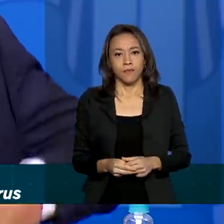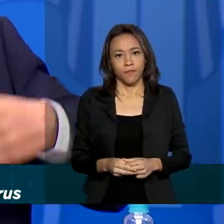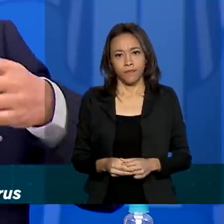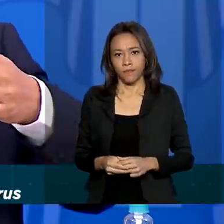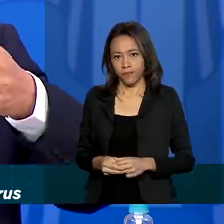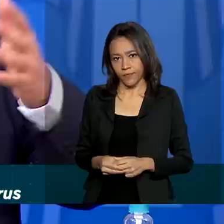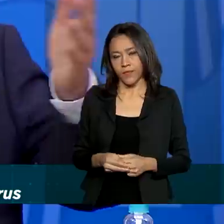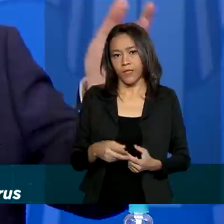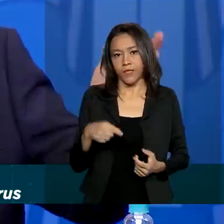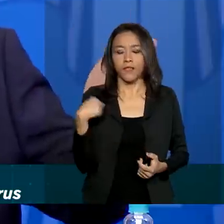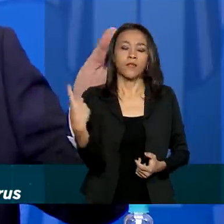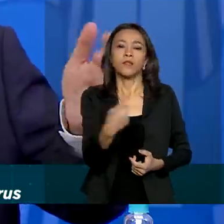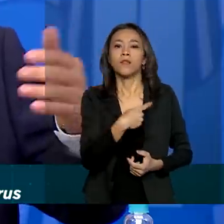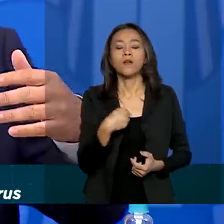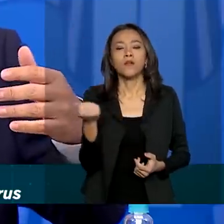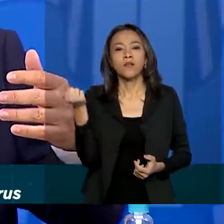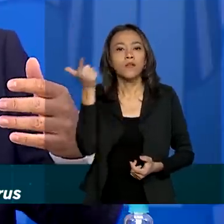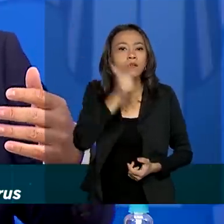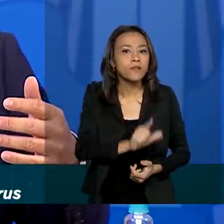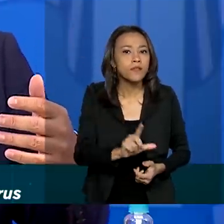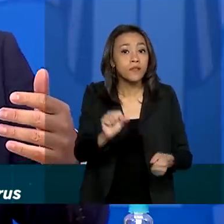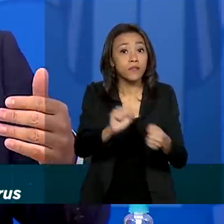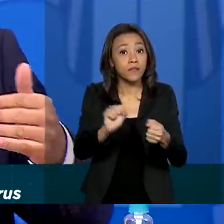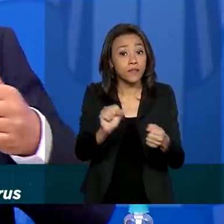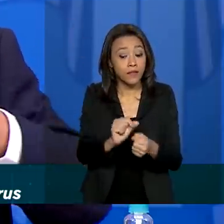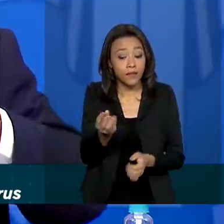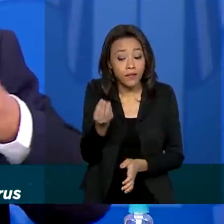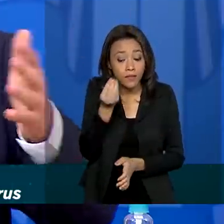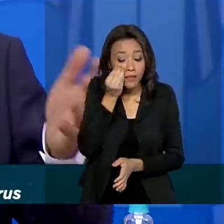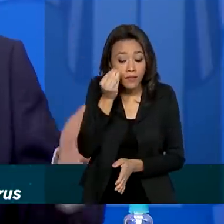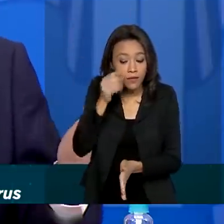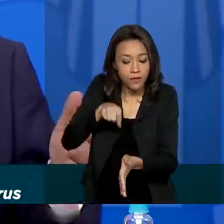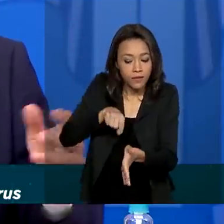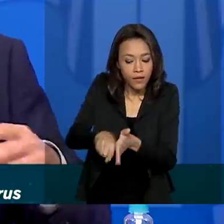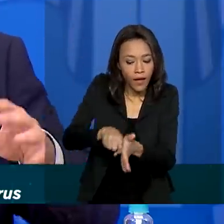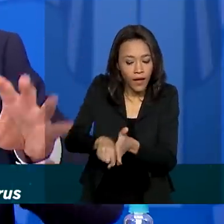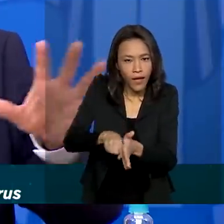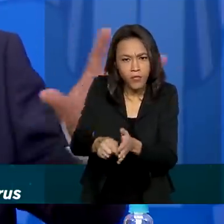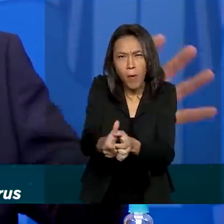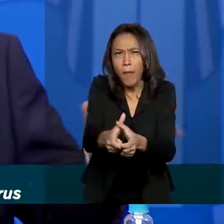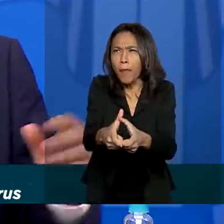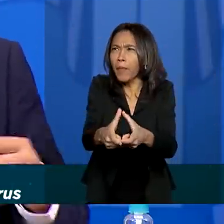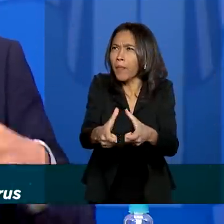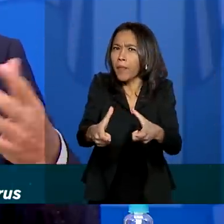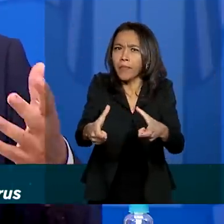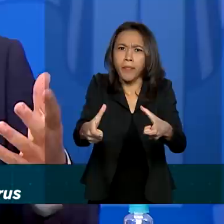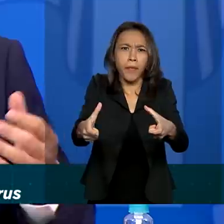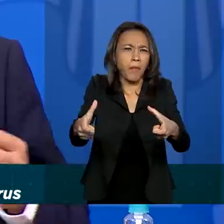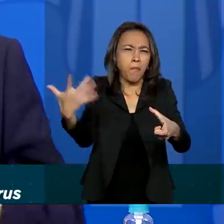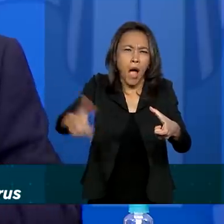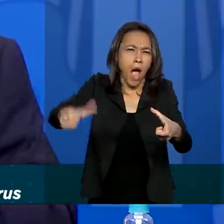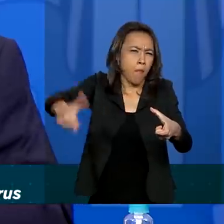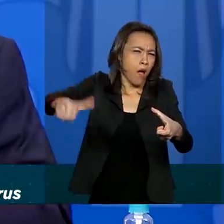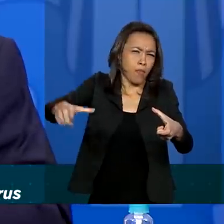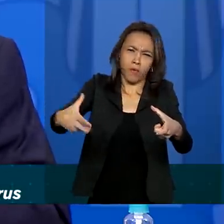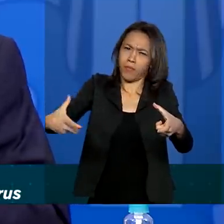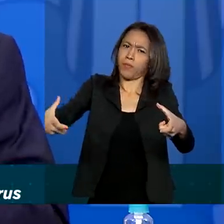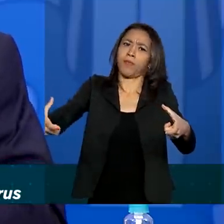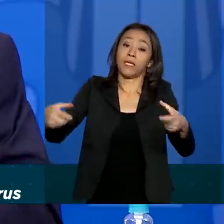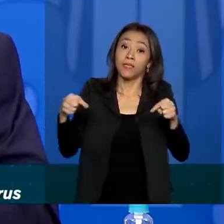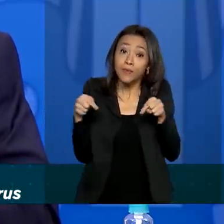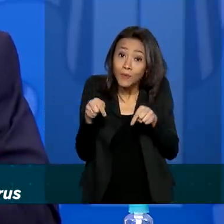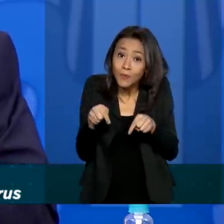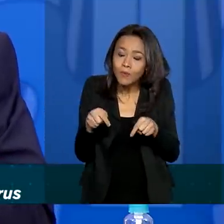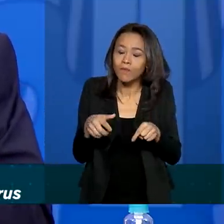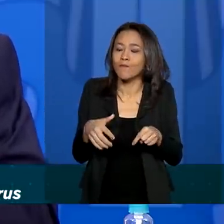que a gente possa realizar testes diagnósticos com maior amplitude no Brasil, com muito mais gente, o que nos dá